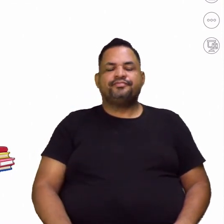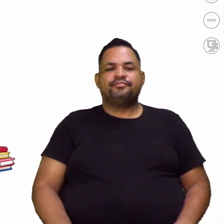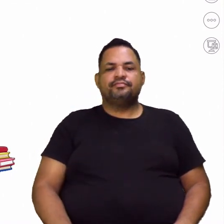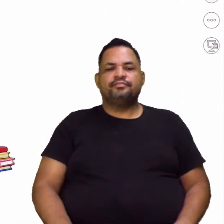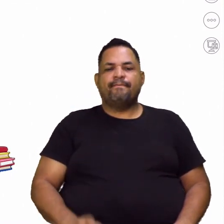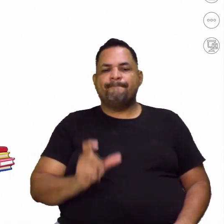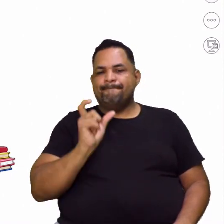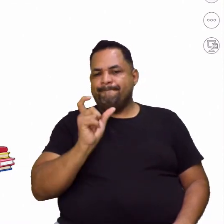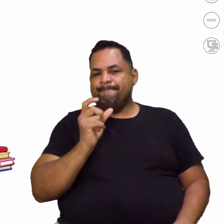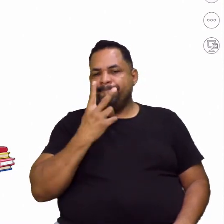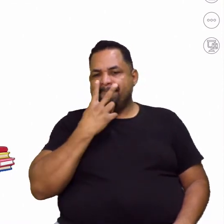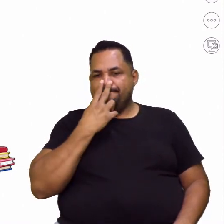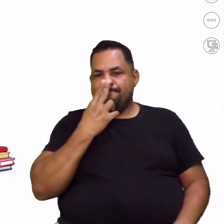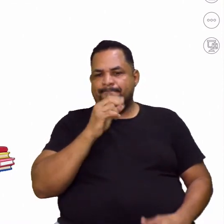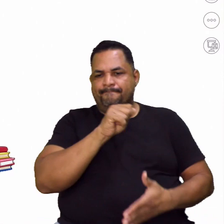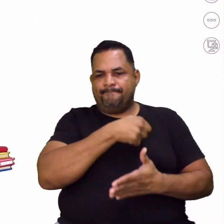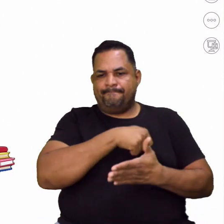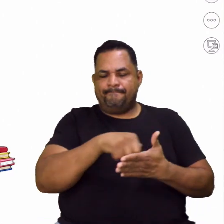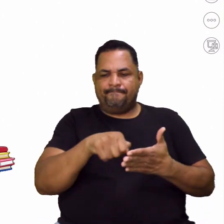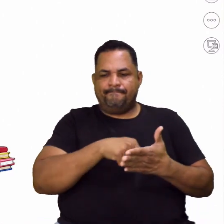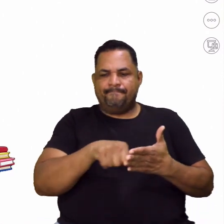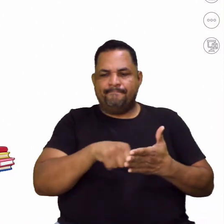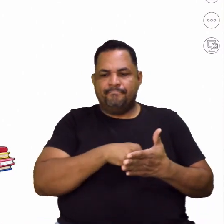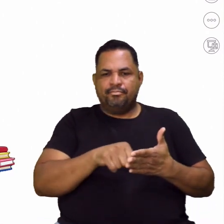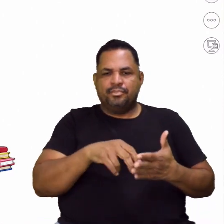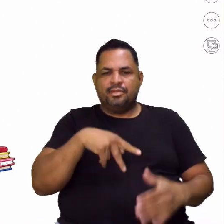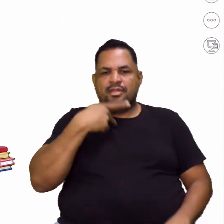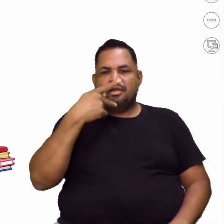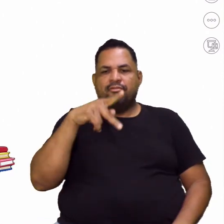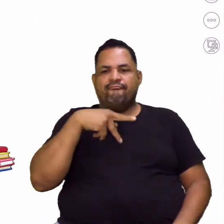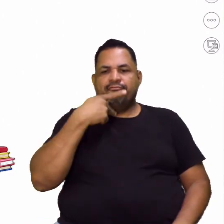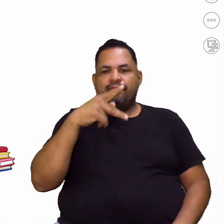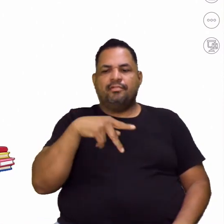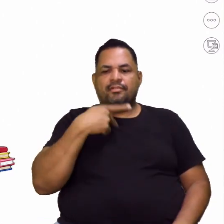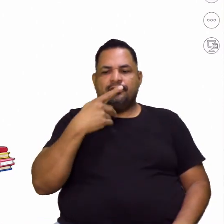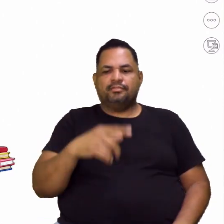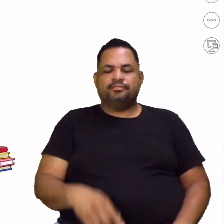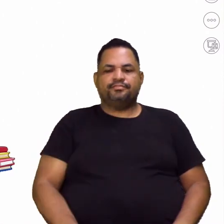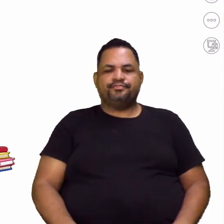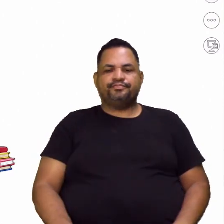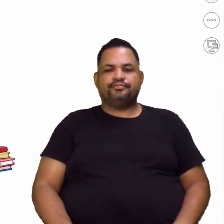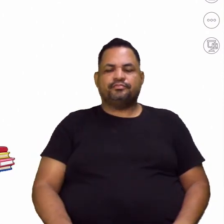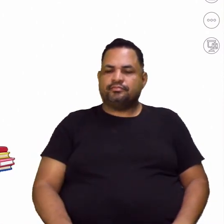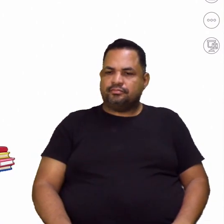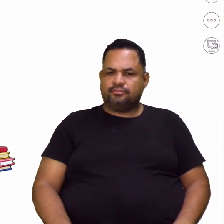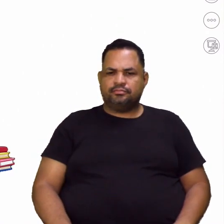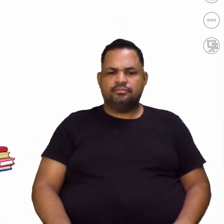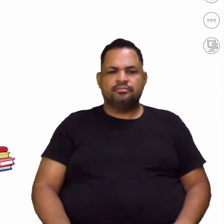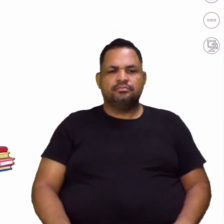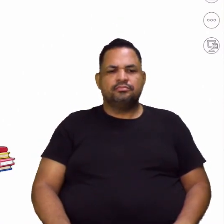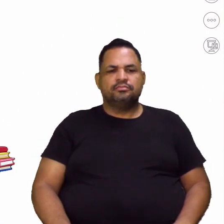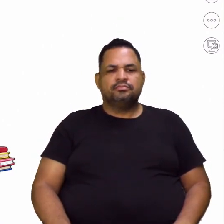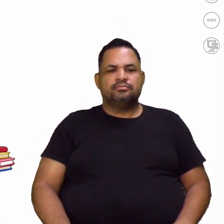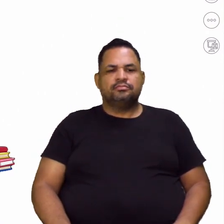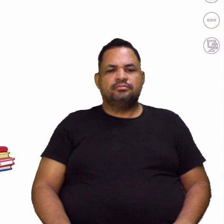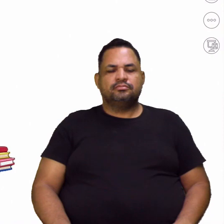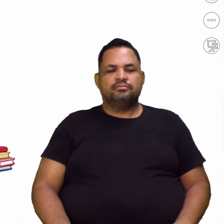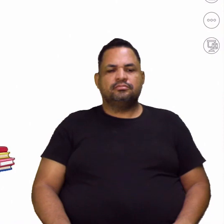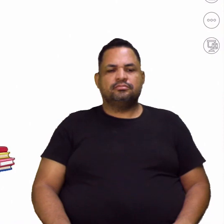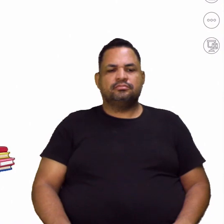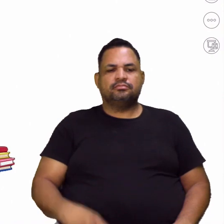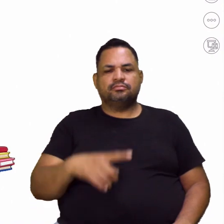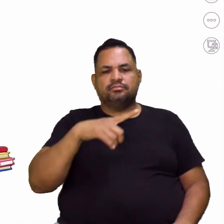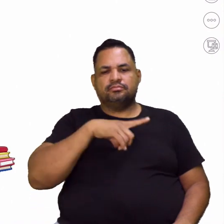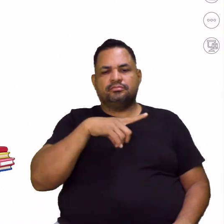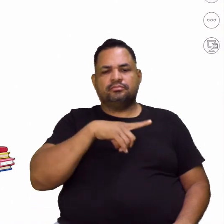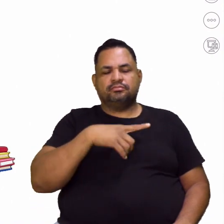Parecidas na escrita e na pronúncia. Como assim, Amadinho? Temos